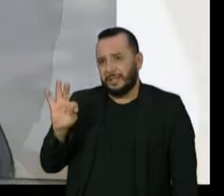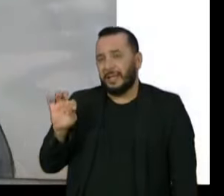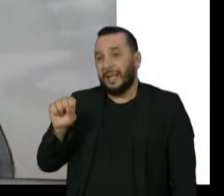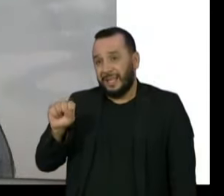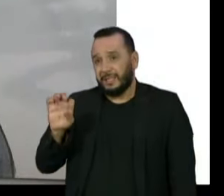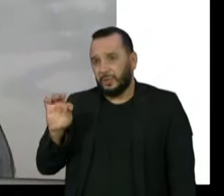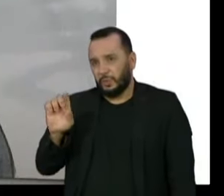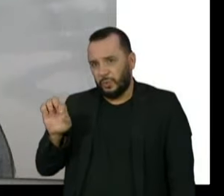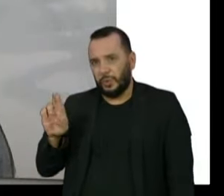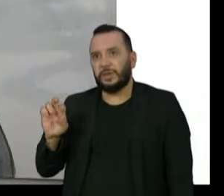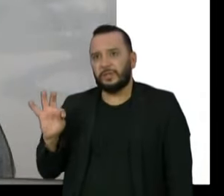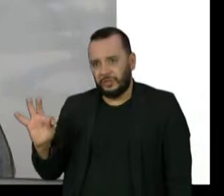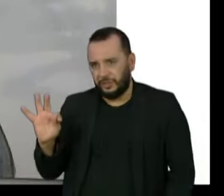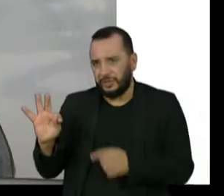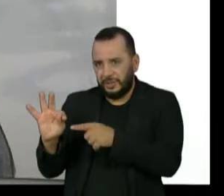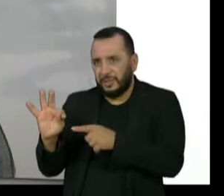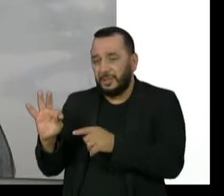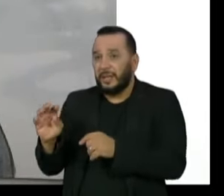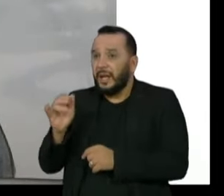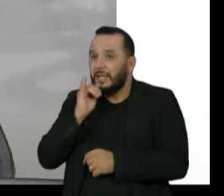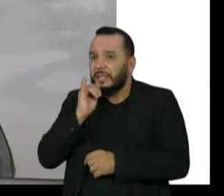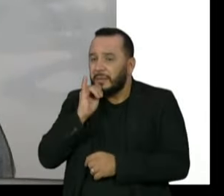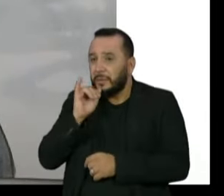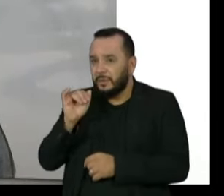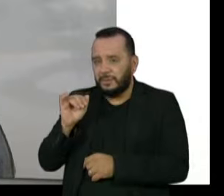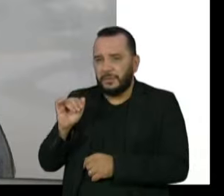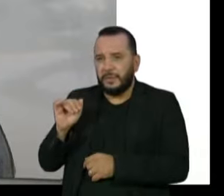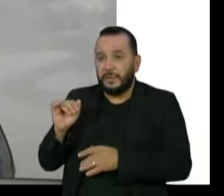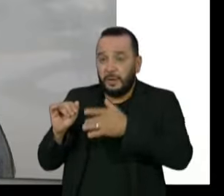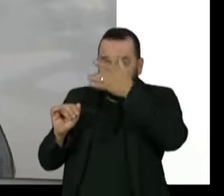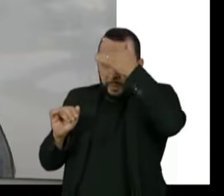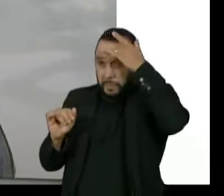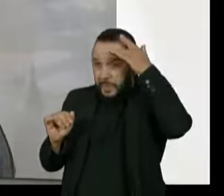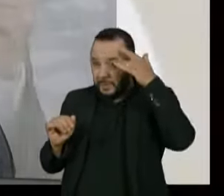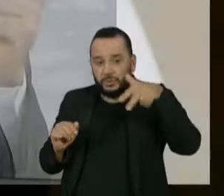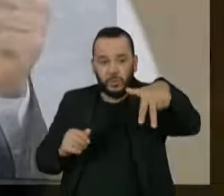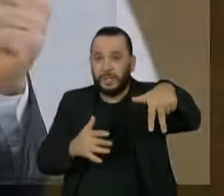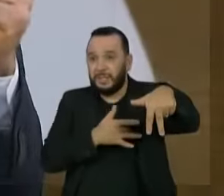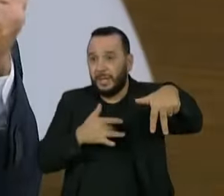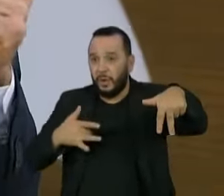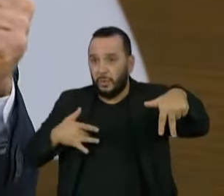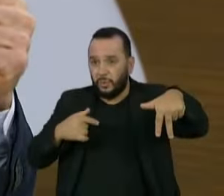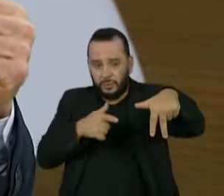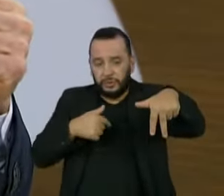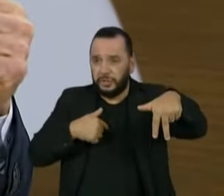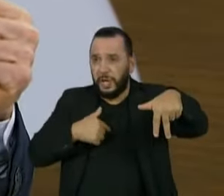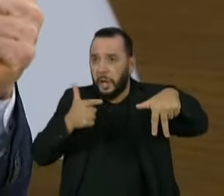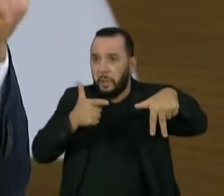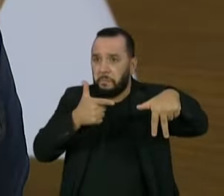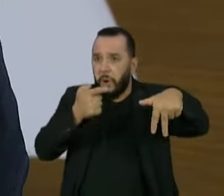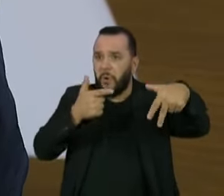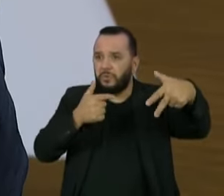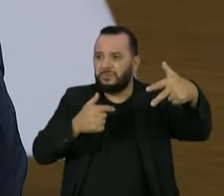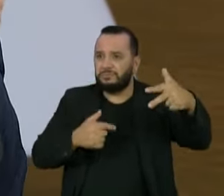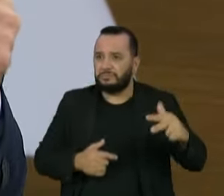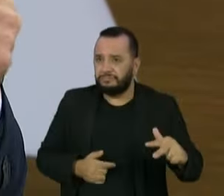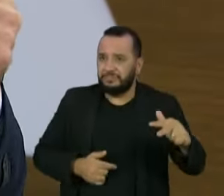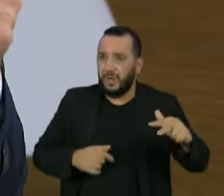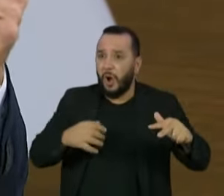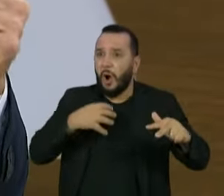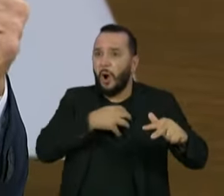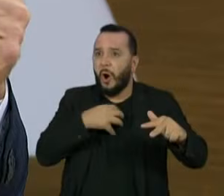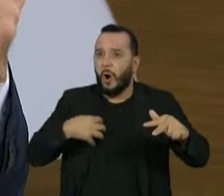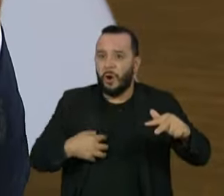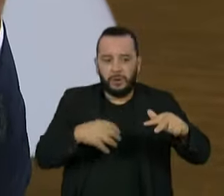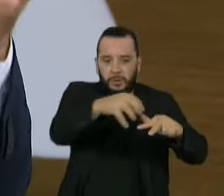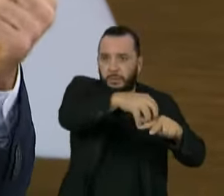sã para distribuir os órgãos. Ora, nós temos uma declaração universal dos direitos humanos que no artigo 10